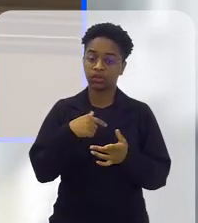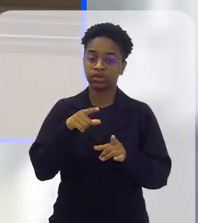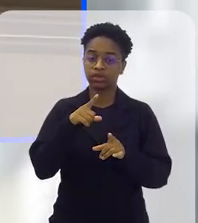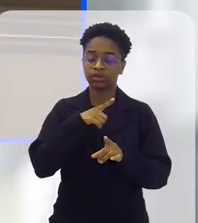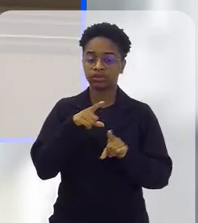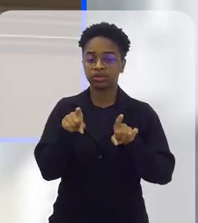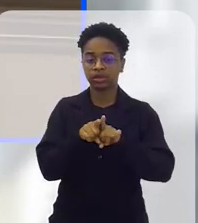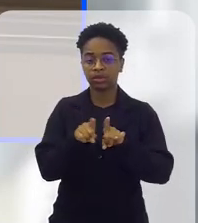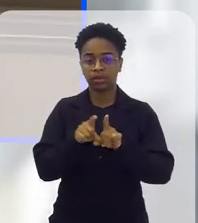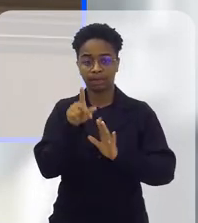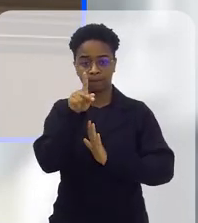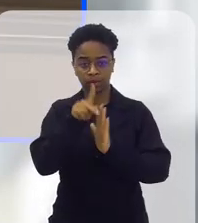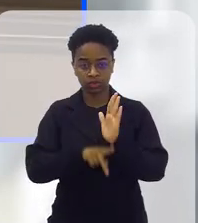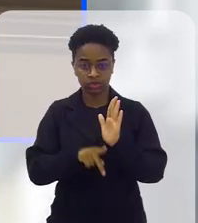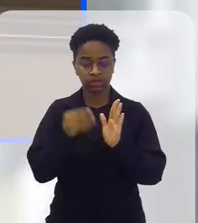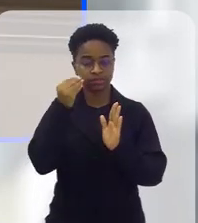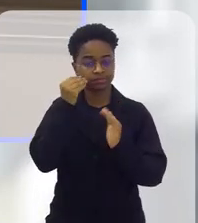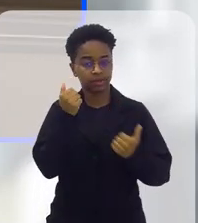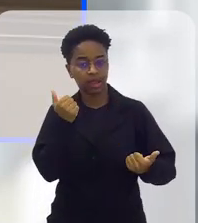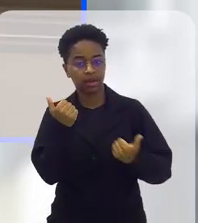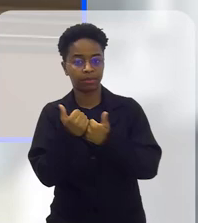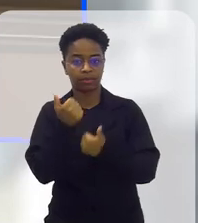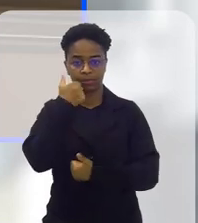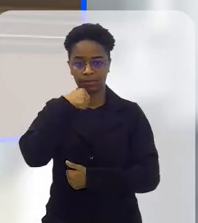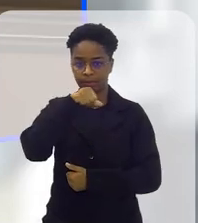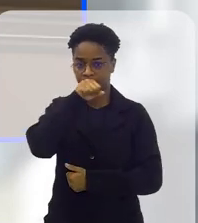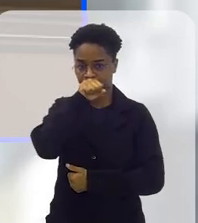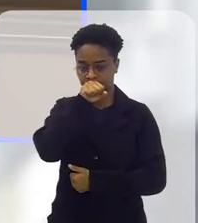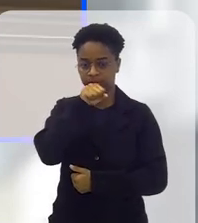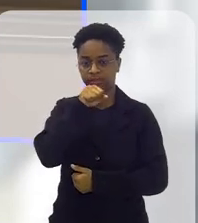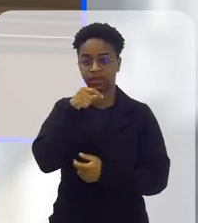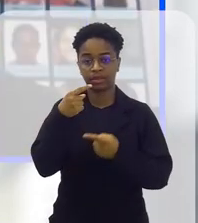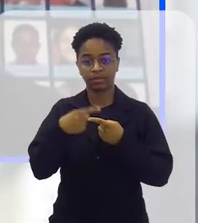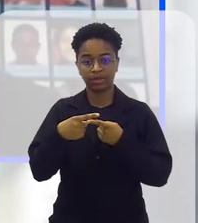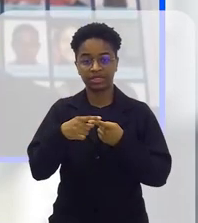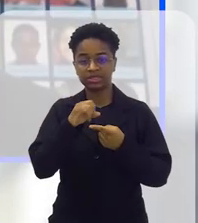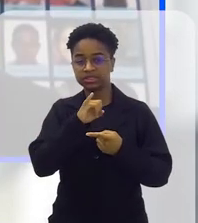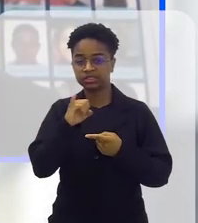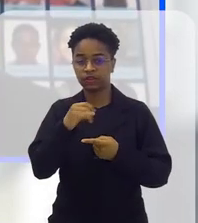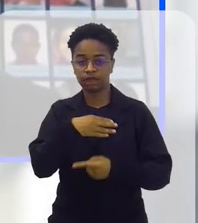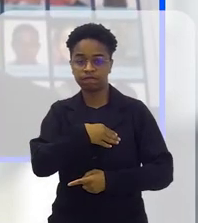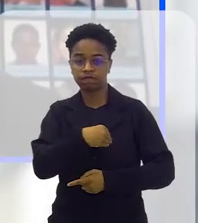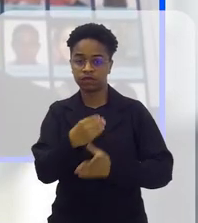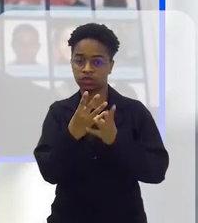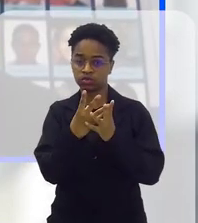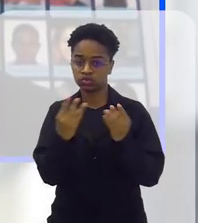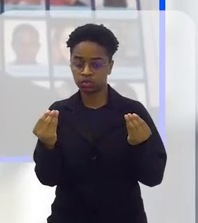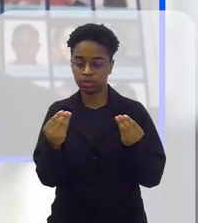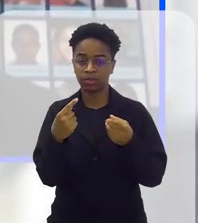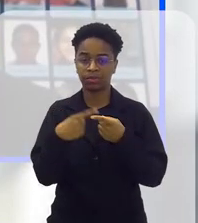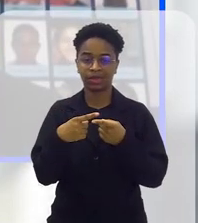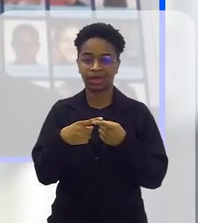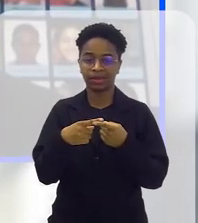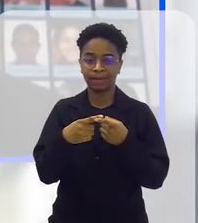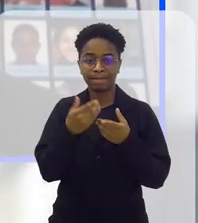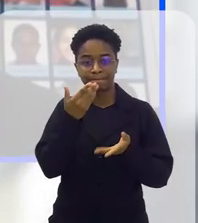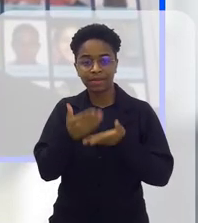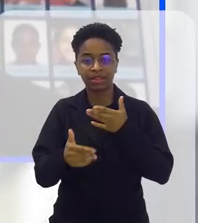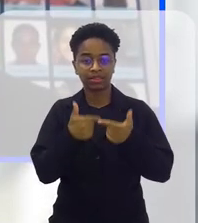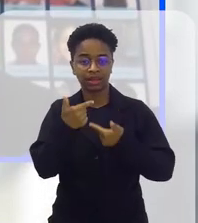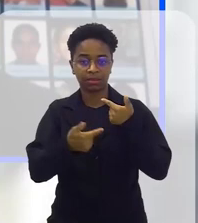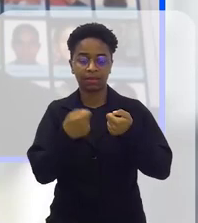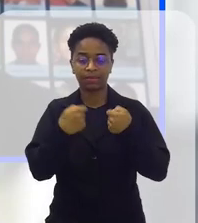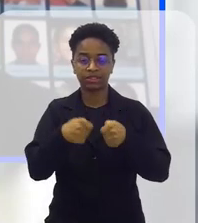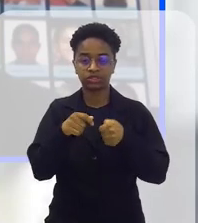também tenho aqui um projeto que venha dar esse auxílio a essas mães que perderam, que acabam perdendo o emprego,